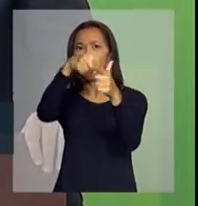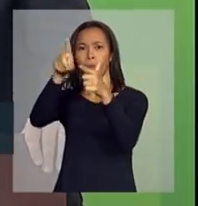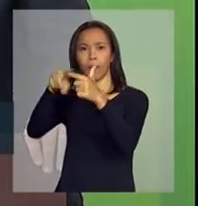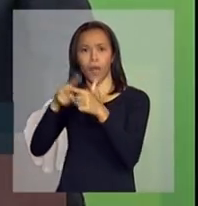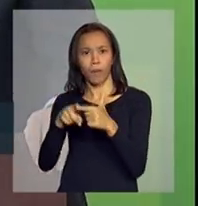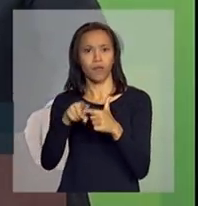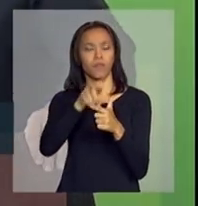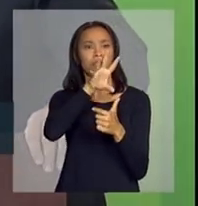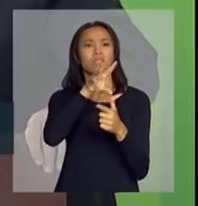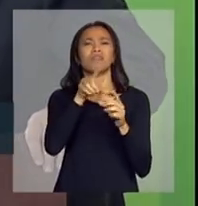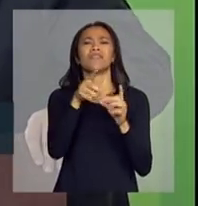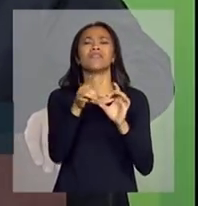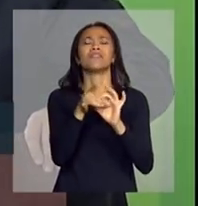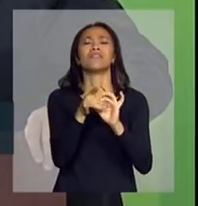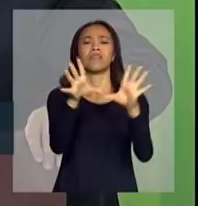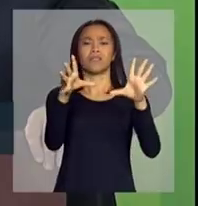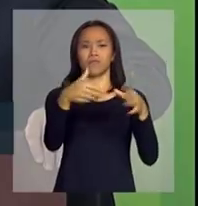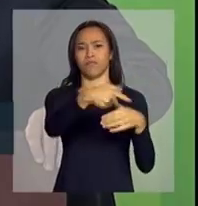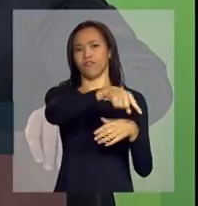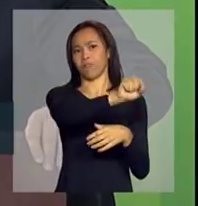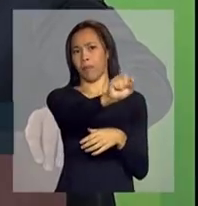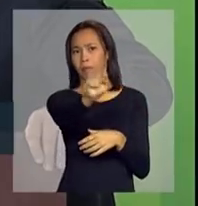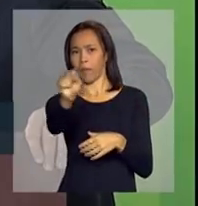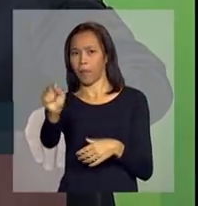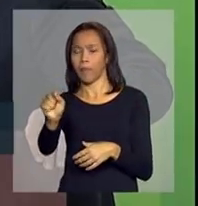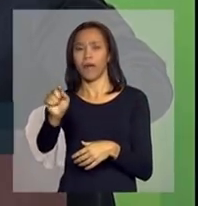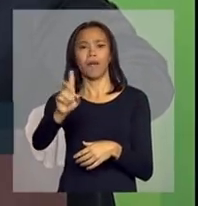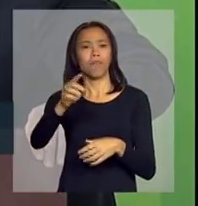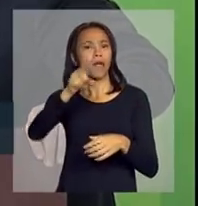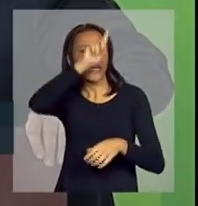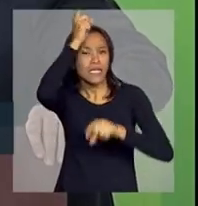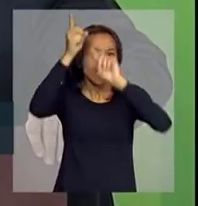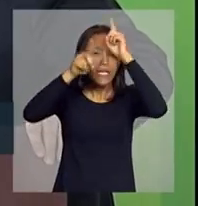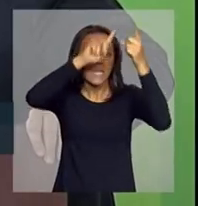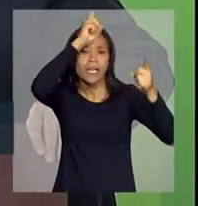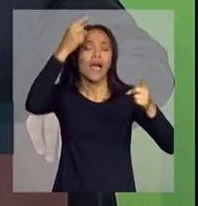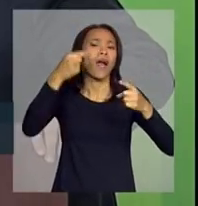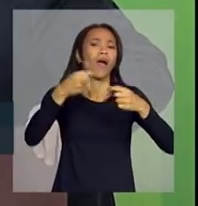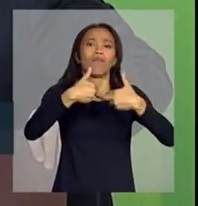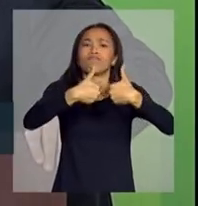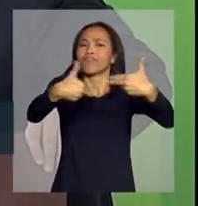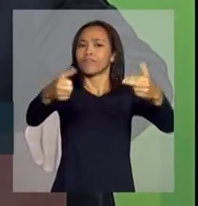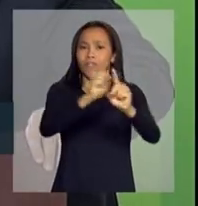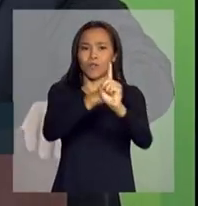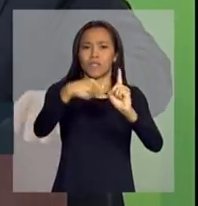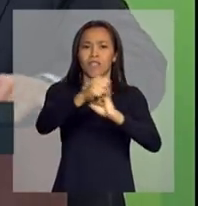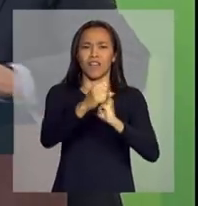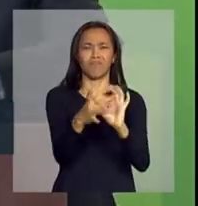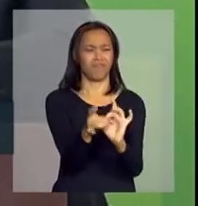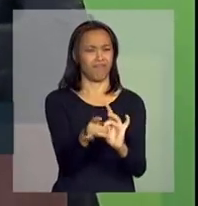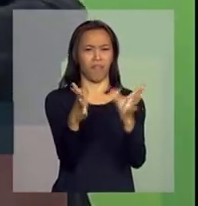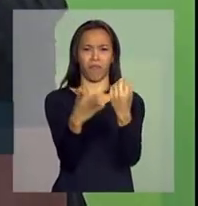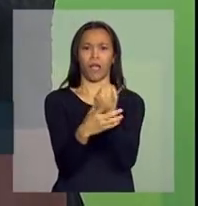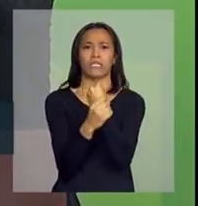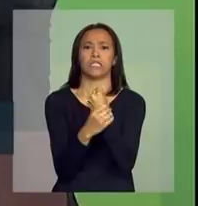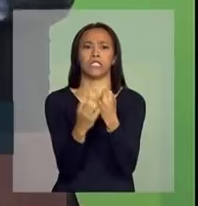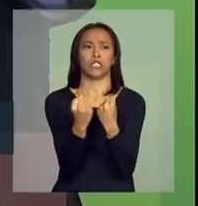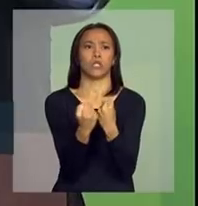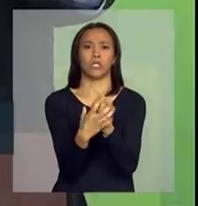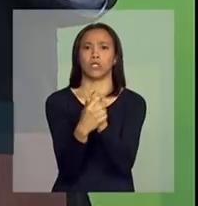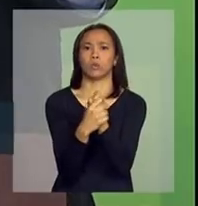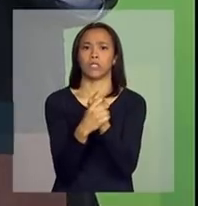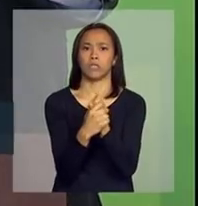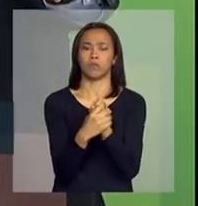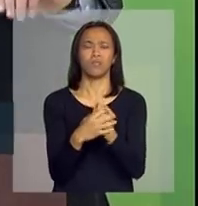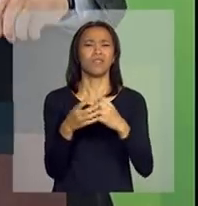Deixe-os livres para serem criativos. Desamarre, vamos fazer um corte